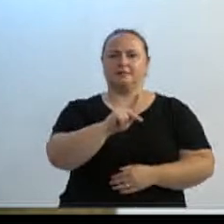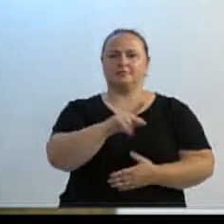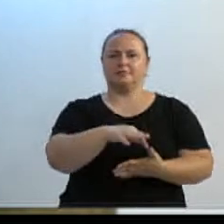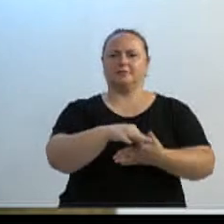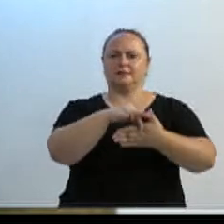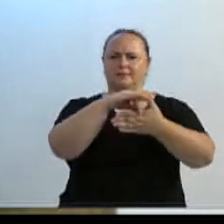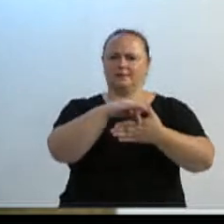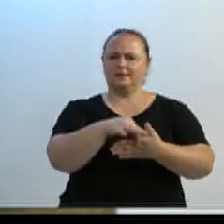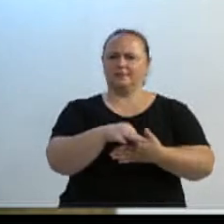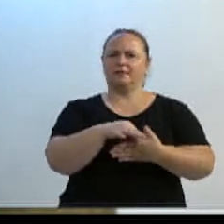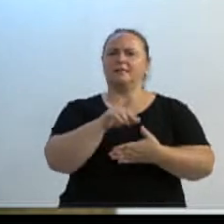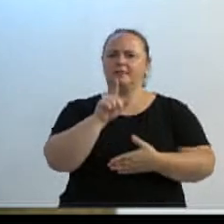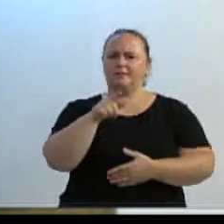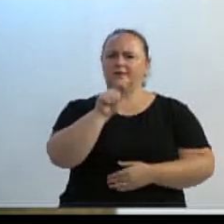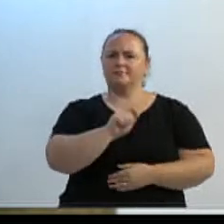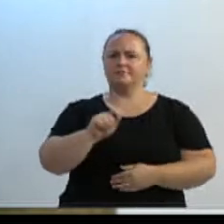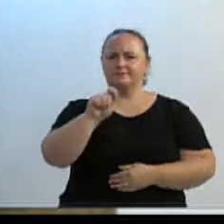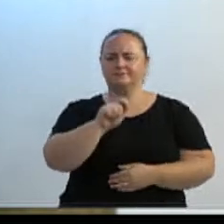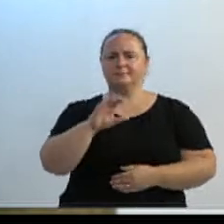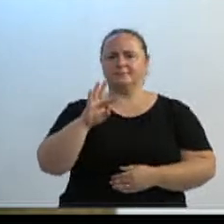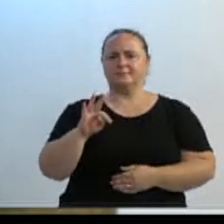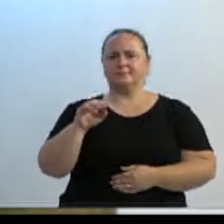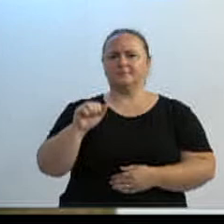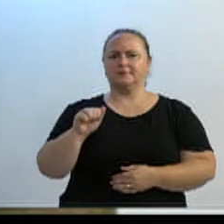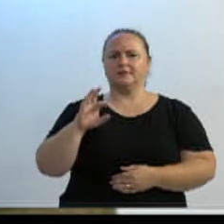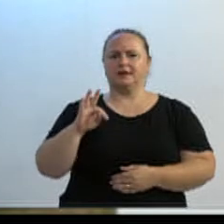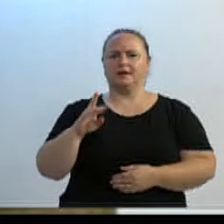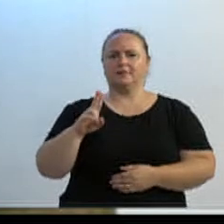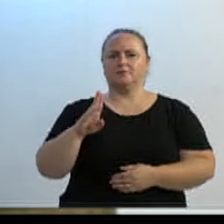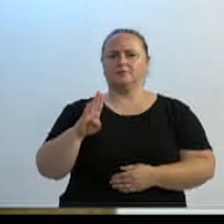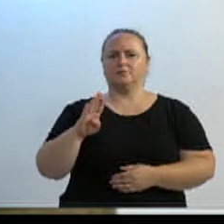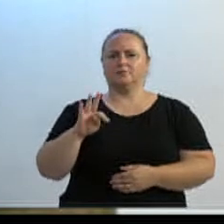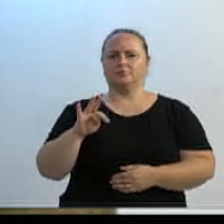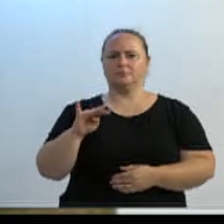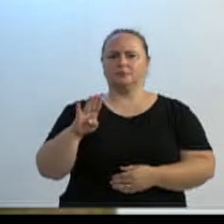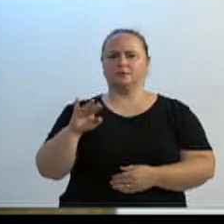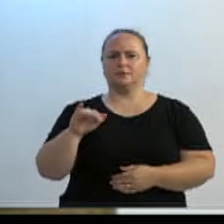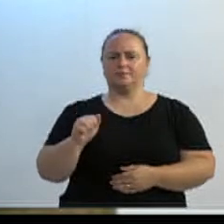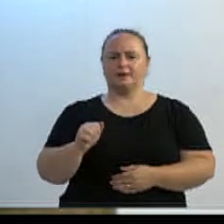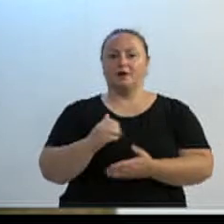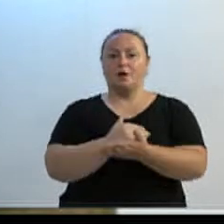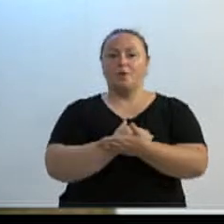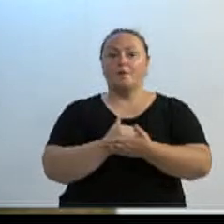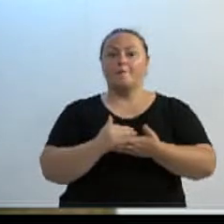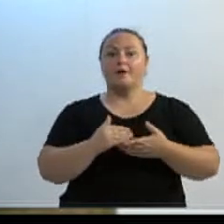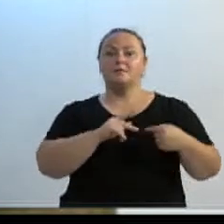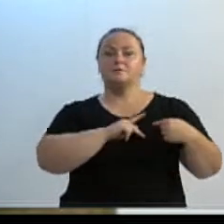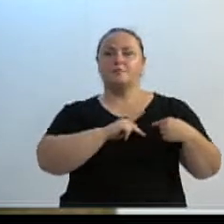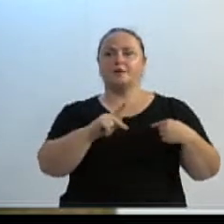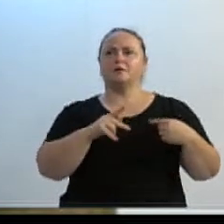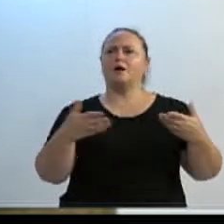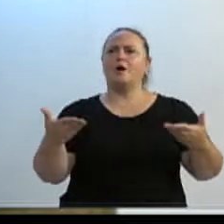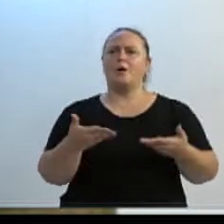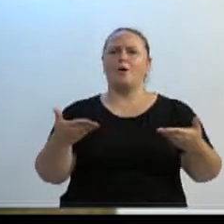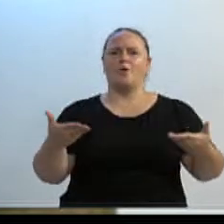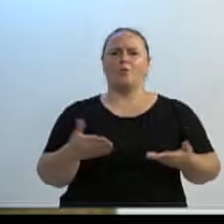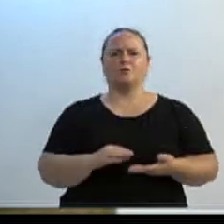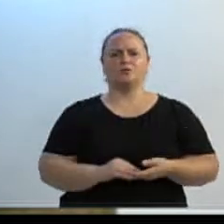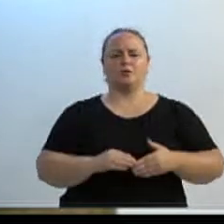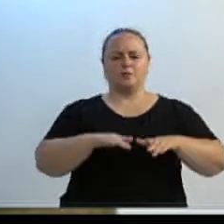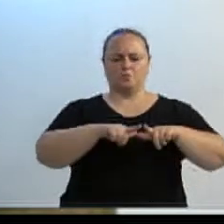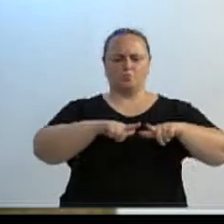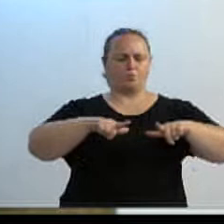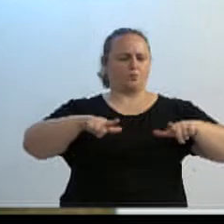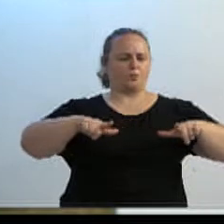Moradores da Tatutiba. O senhor foi um dos fundadores, foi um dos primeiros presidentes. Situação, esse piso foi